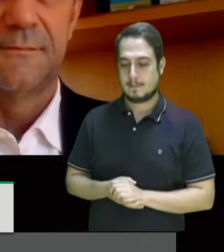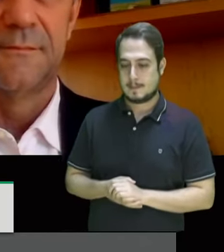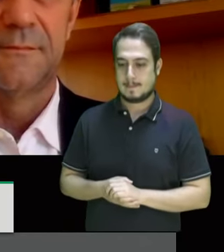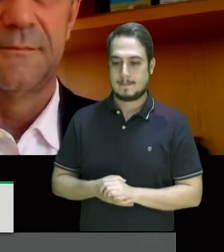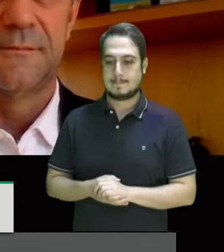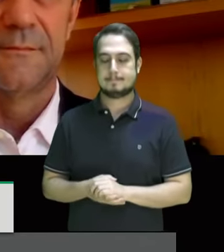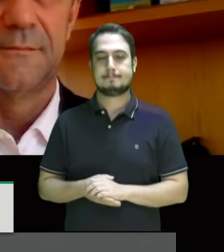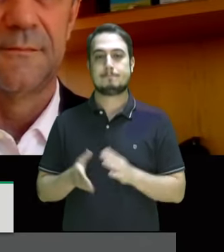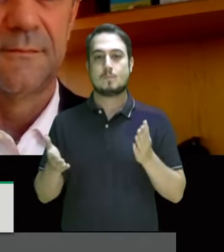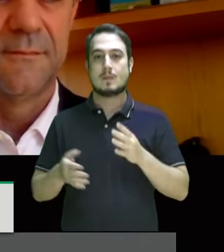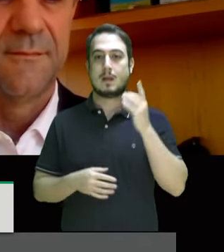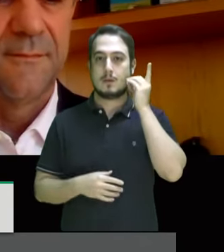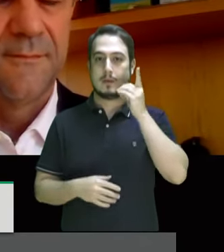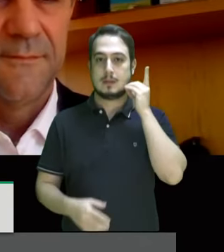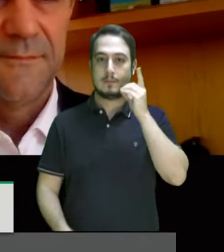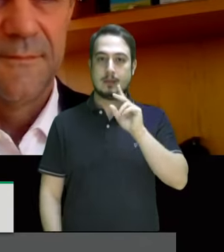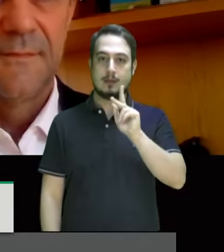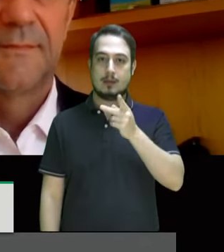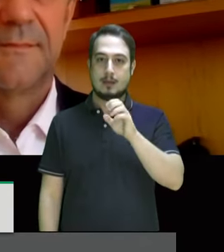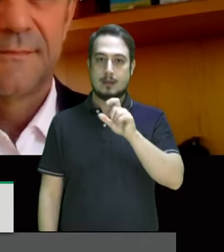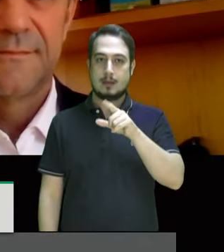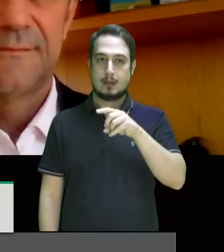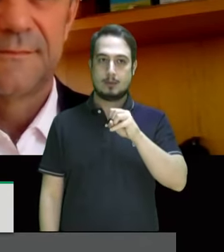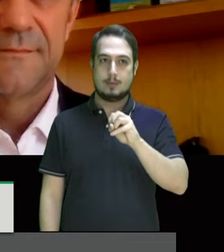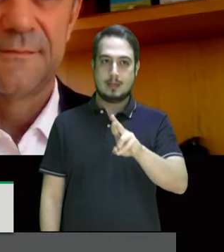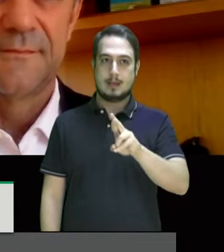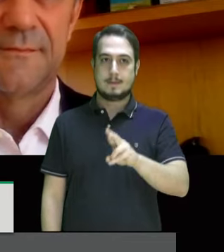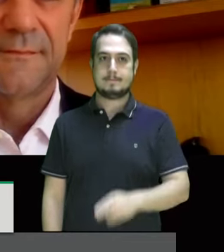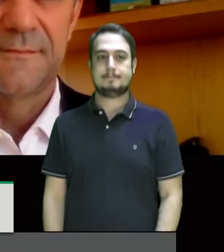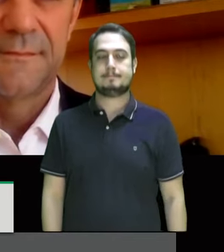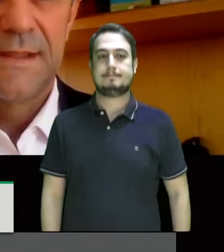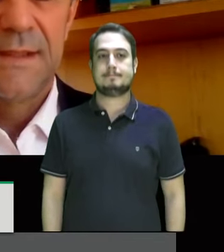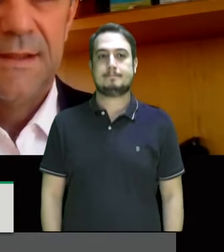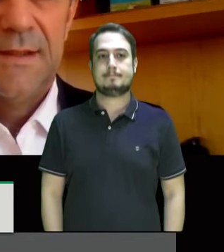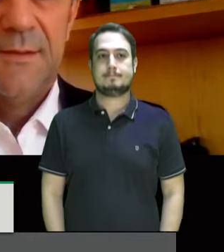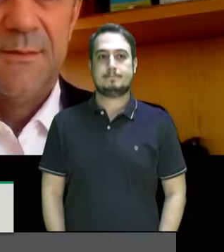o deputado Helder Salomão seja bem-vindo obrigado pela presença